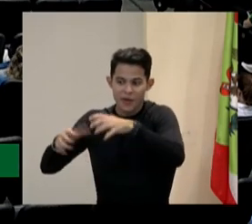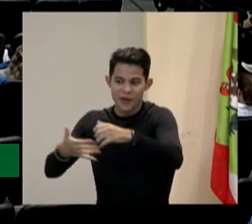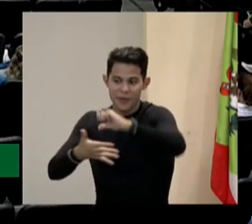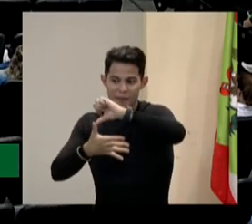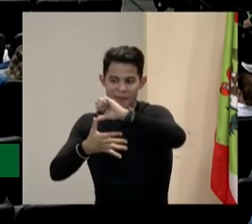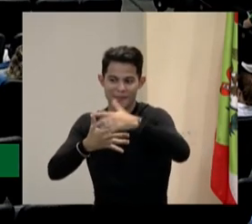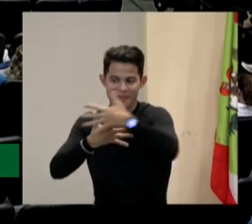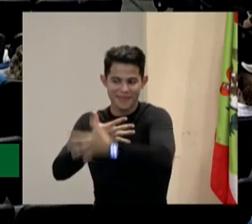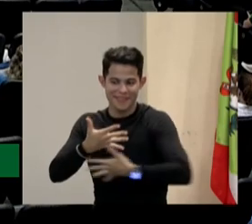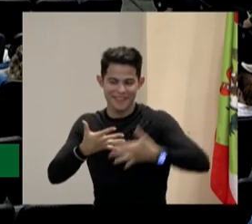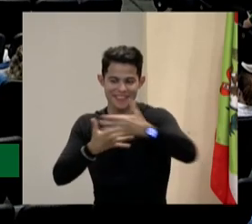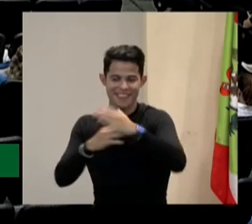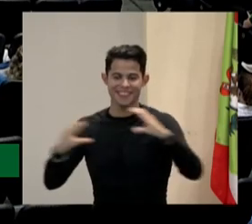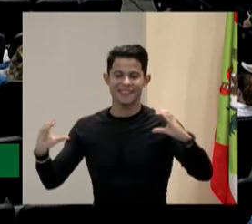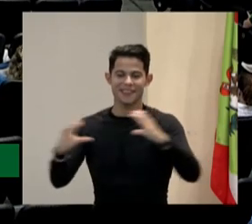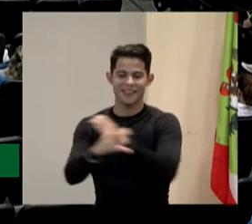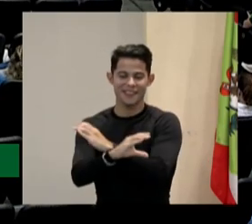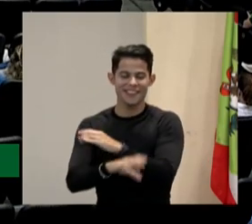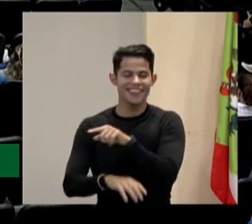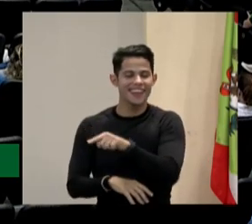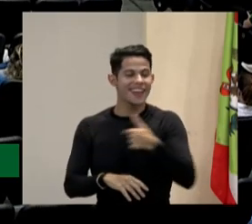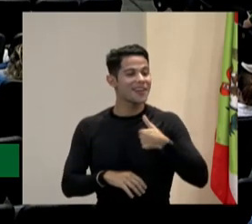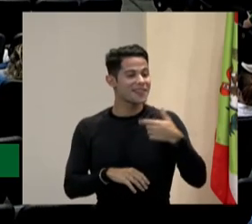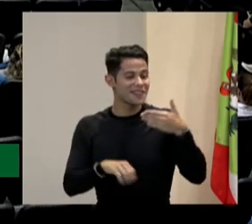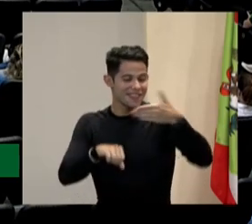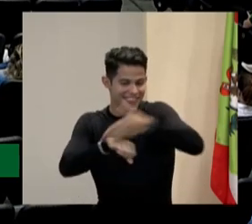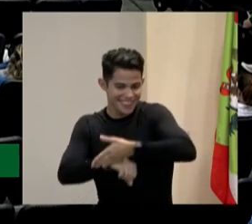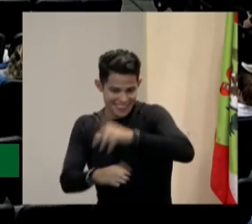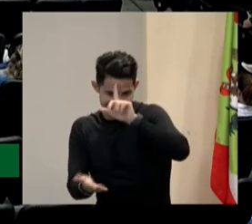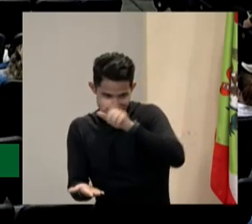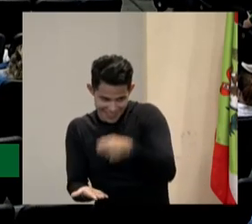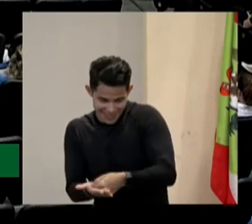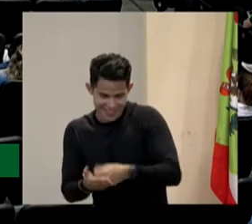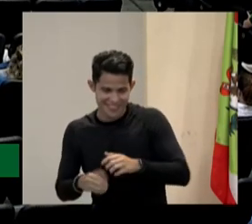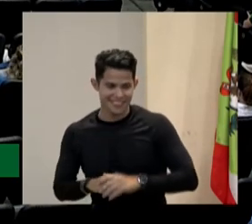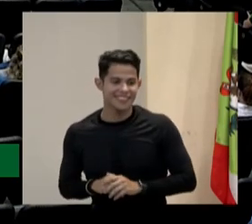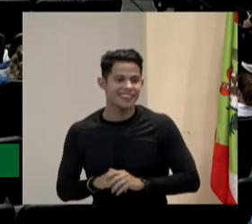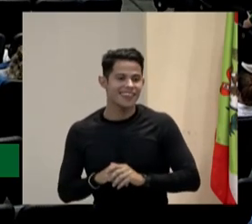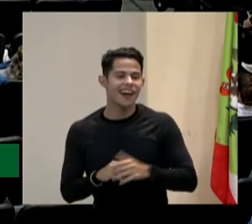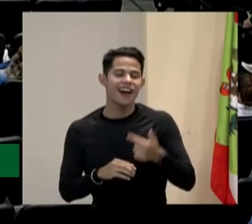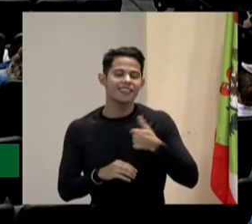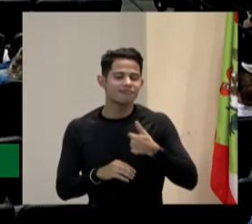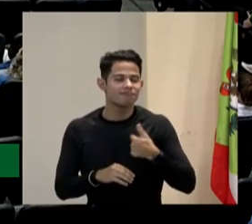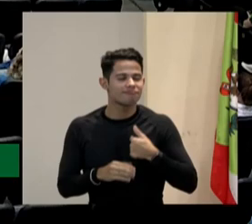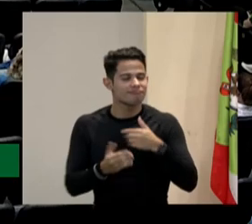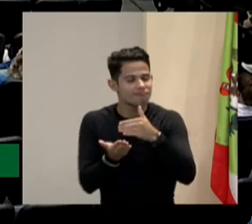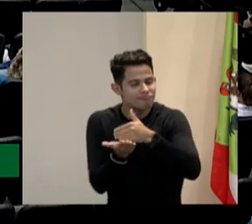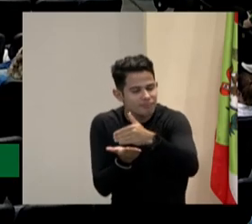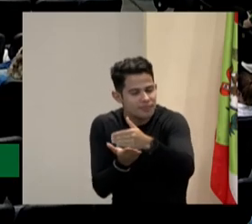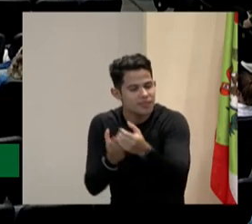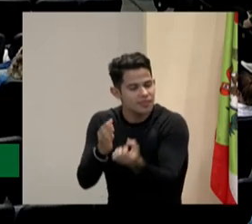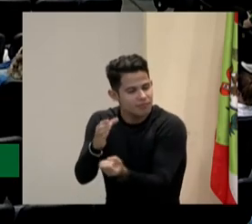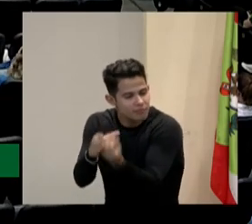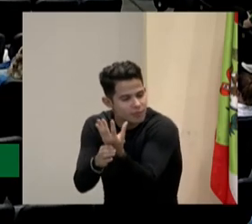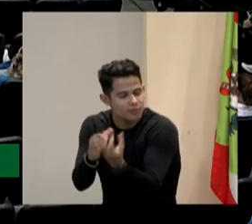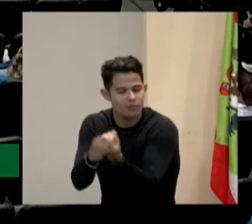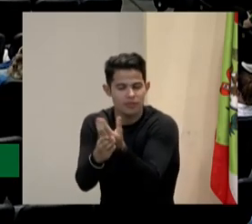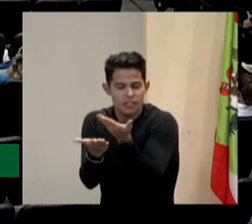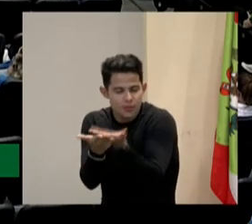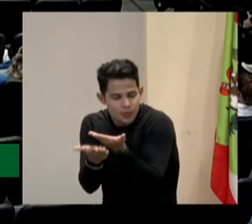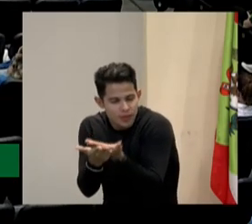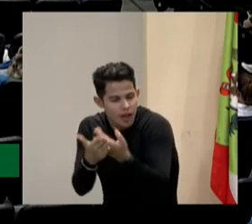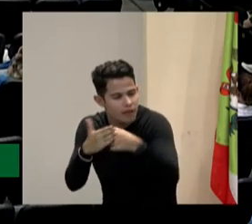Sul toda, que essa empresa é uma empresa muito grande, então eu comecei ali a desenvolver, a conhecer, a fazer os estudos.